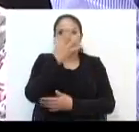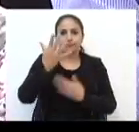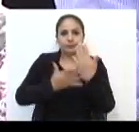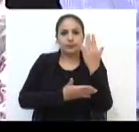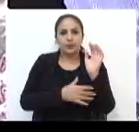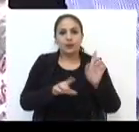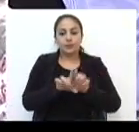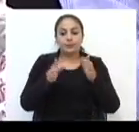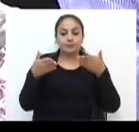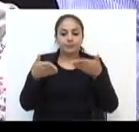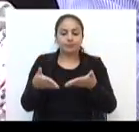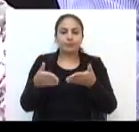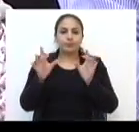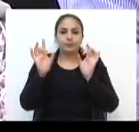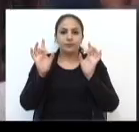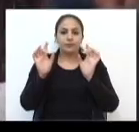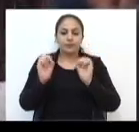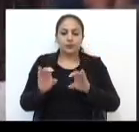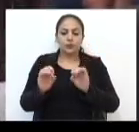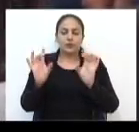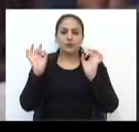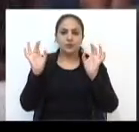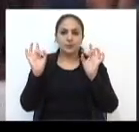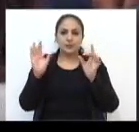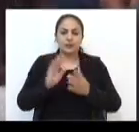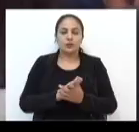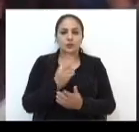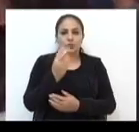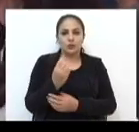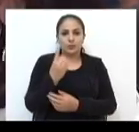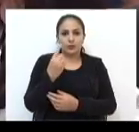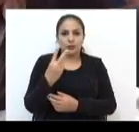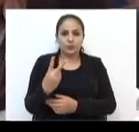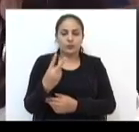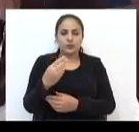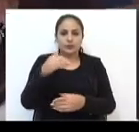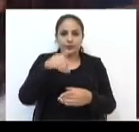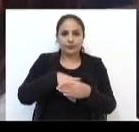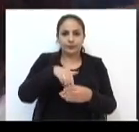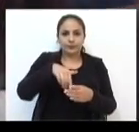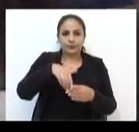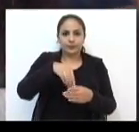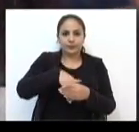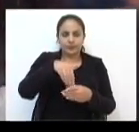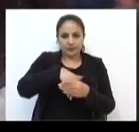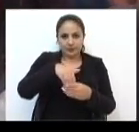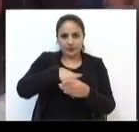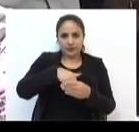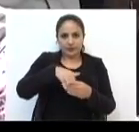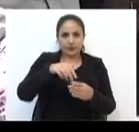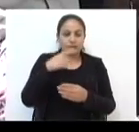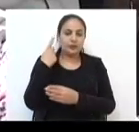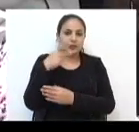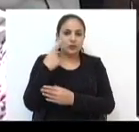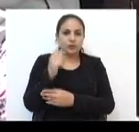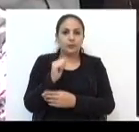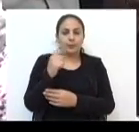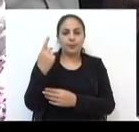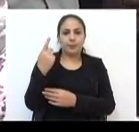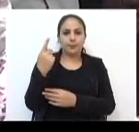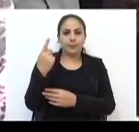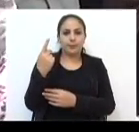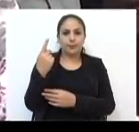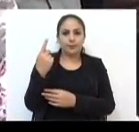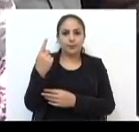ênfase na educação especial. Em 2012, foi eleita pelo Partido dos Trabalhadores. Mas neste ano,